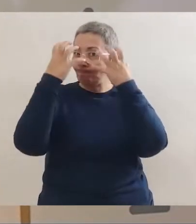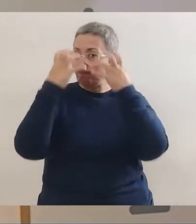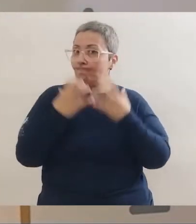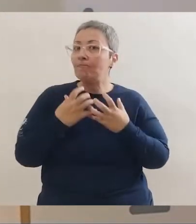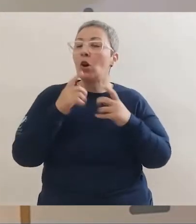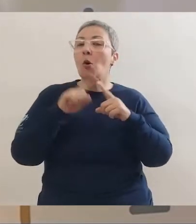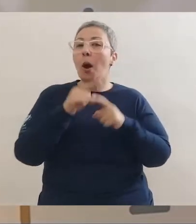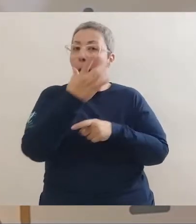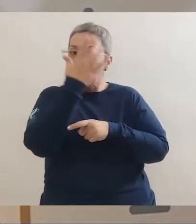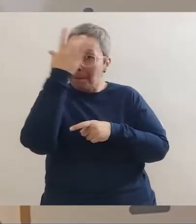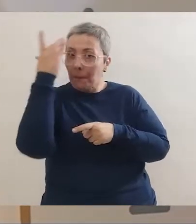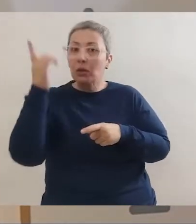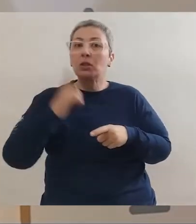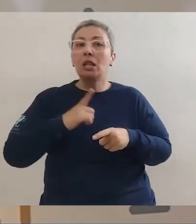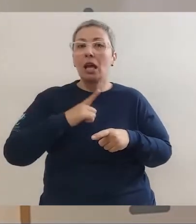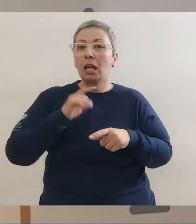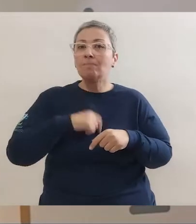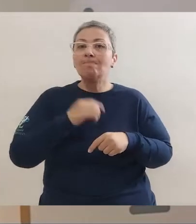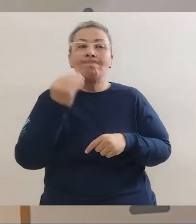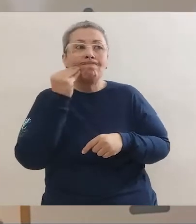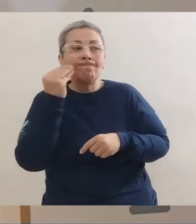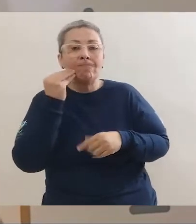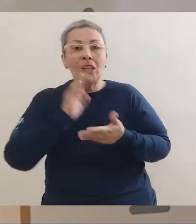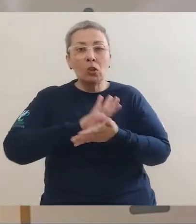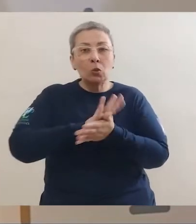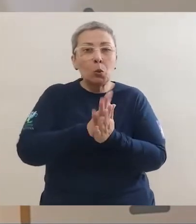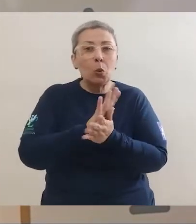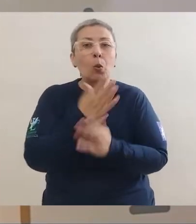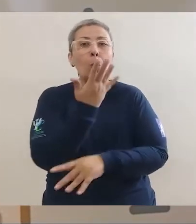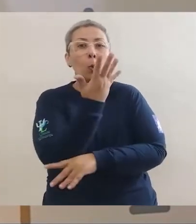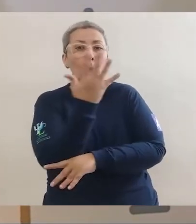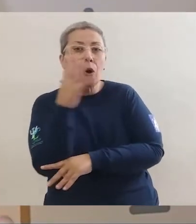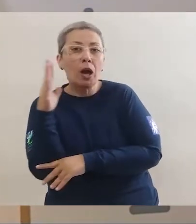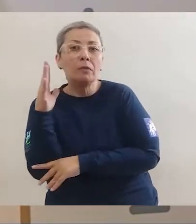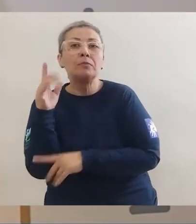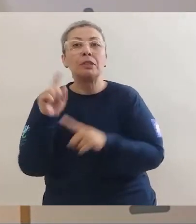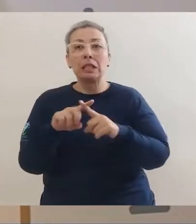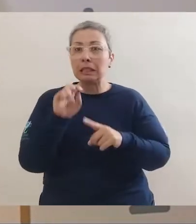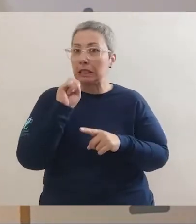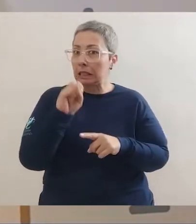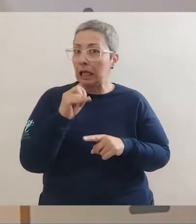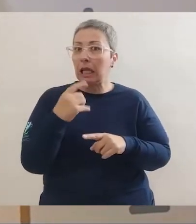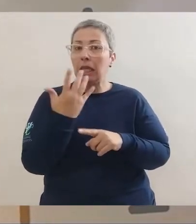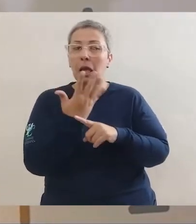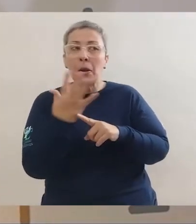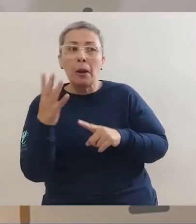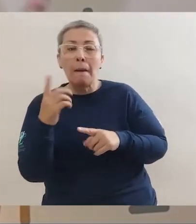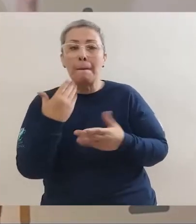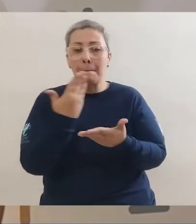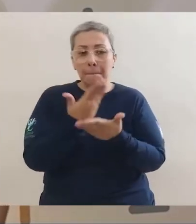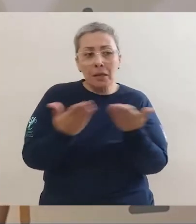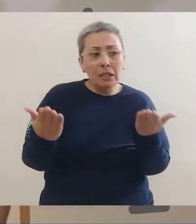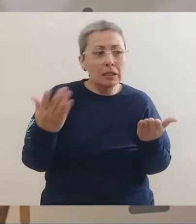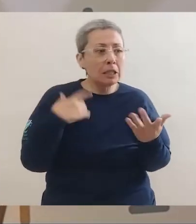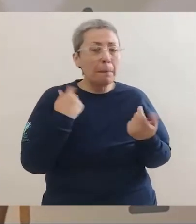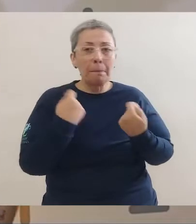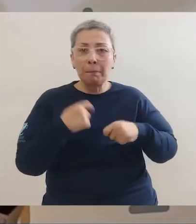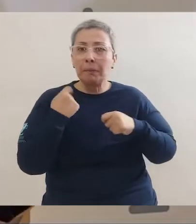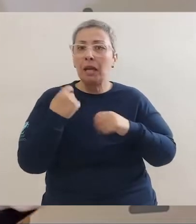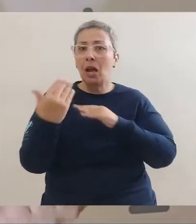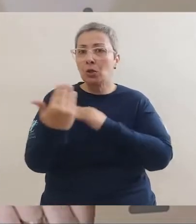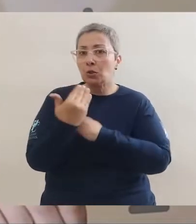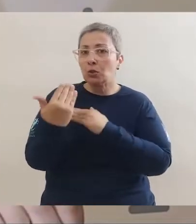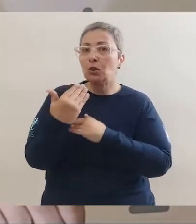ela fica muito brava com as pessoas que tentam destruir a natureza. Se você está na mata,